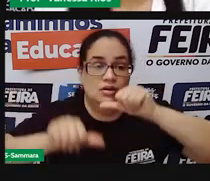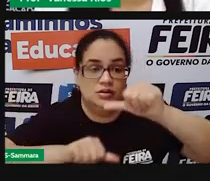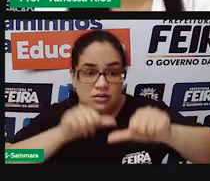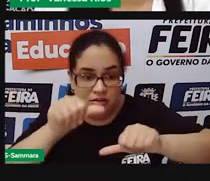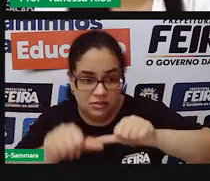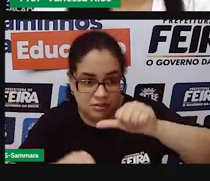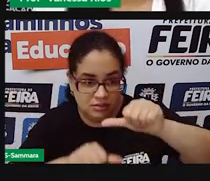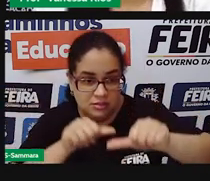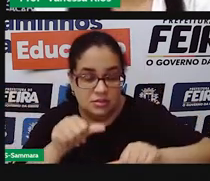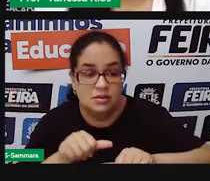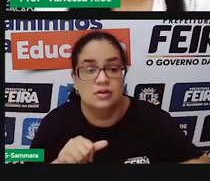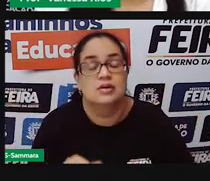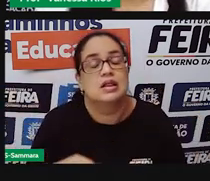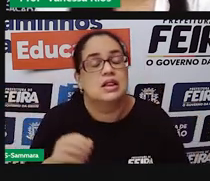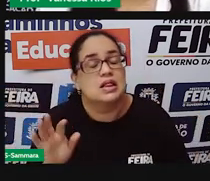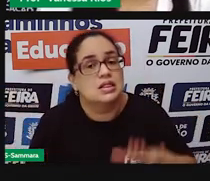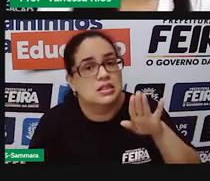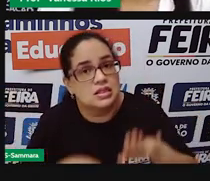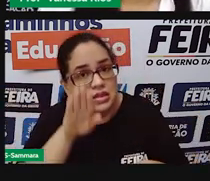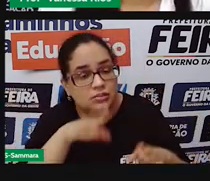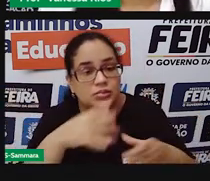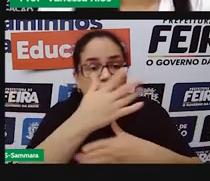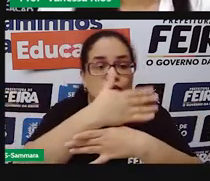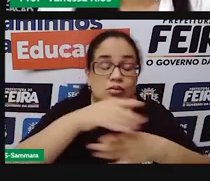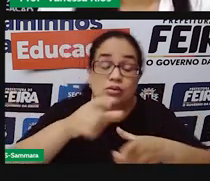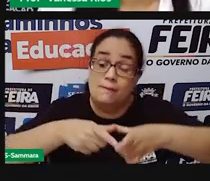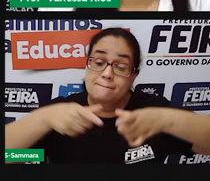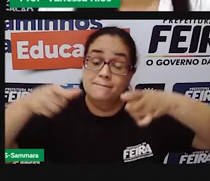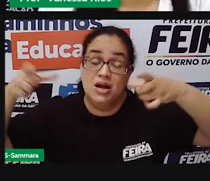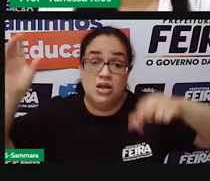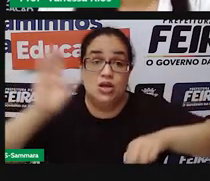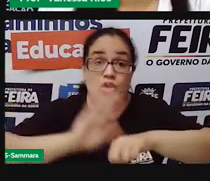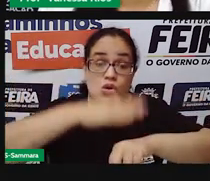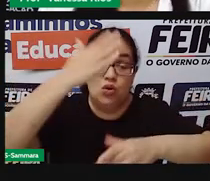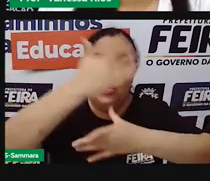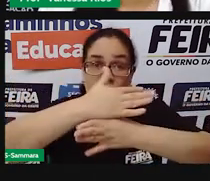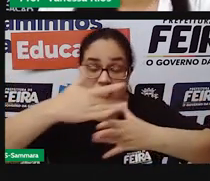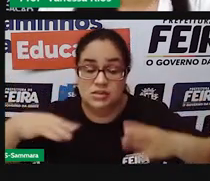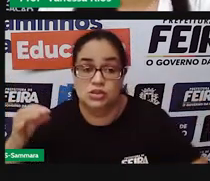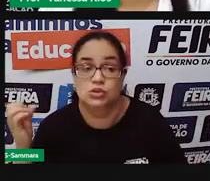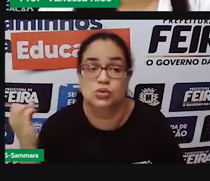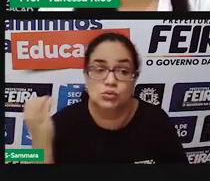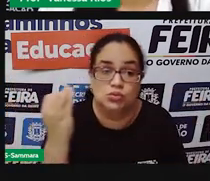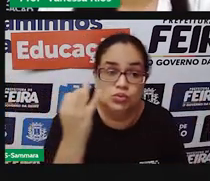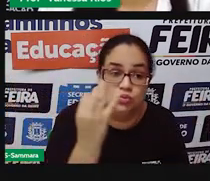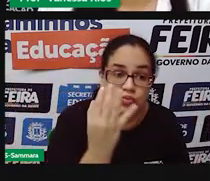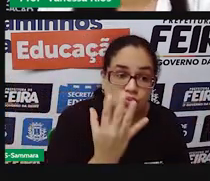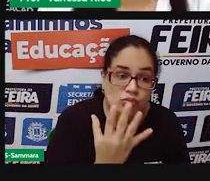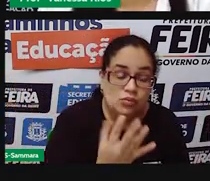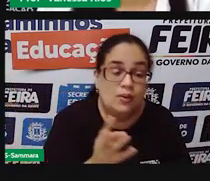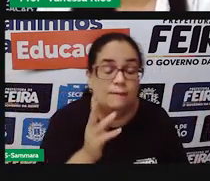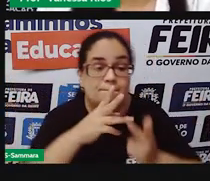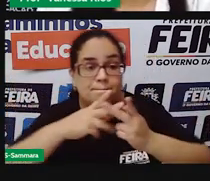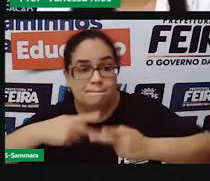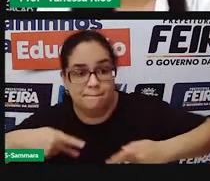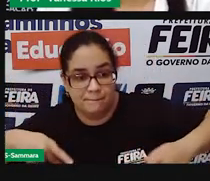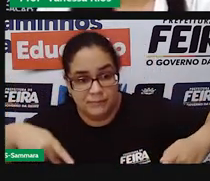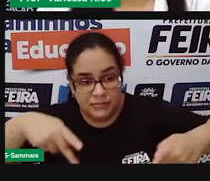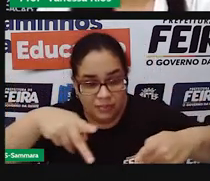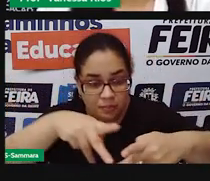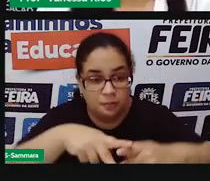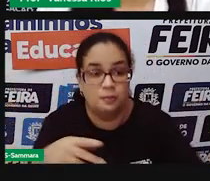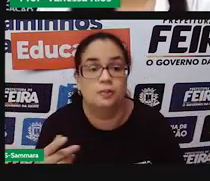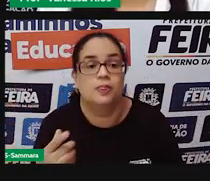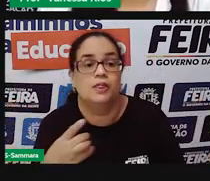para município. Quanto maior o município, com a quantidade maior de eleitor de população, vai